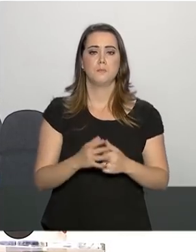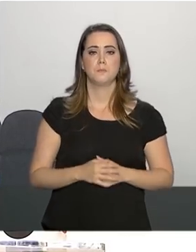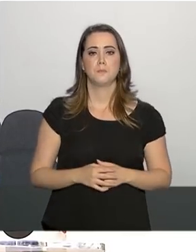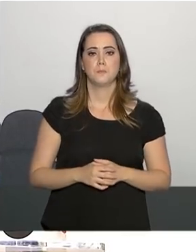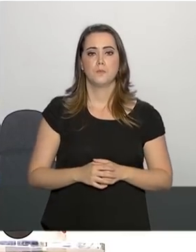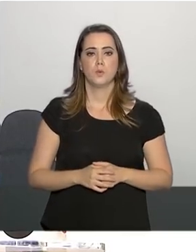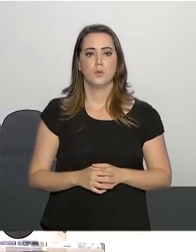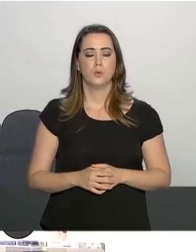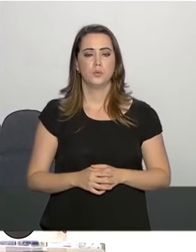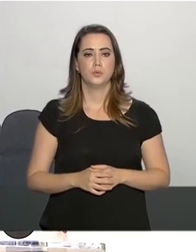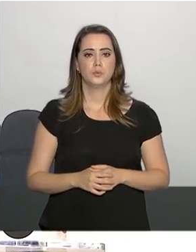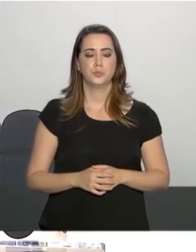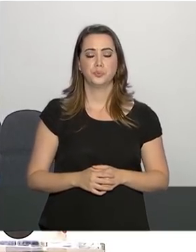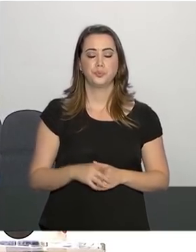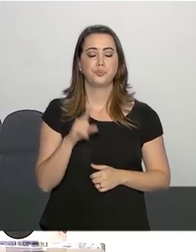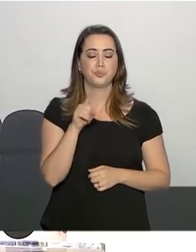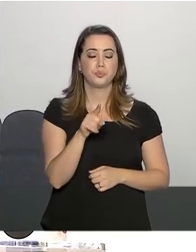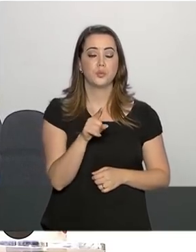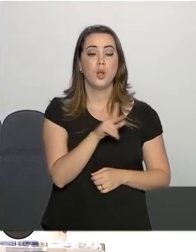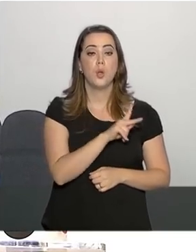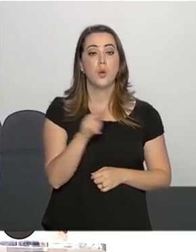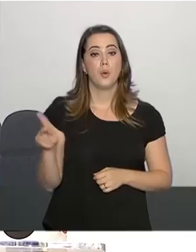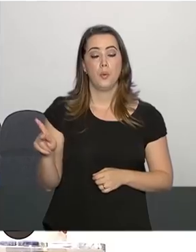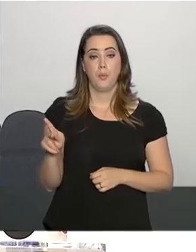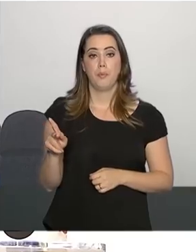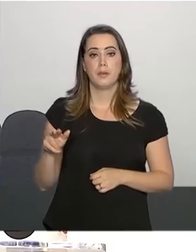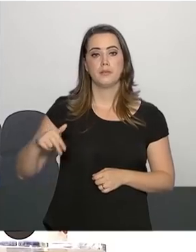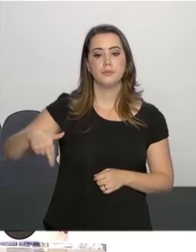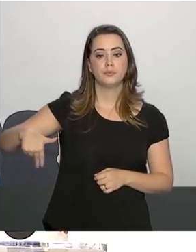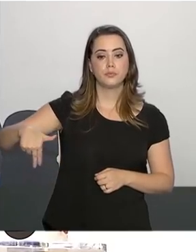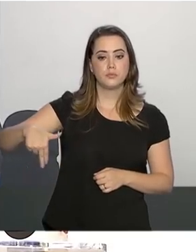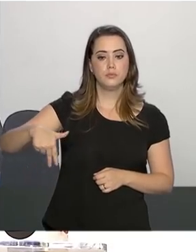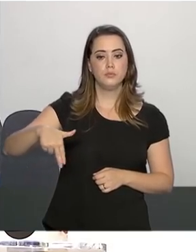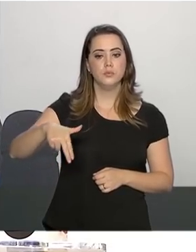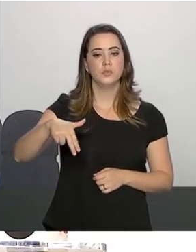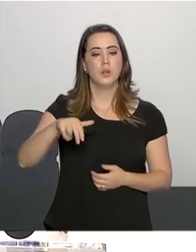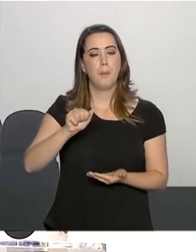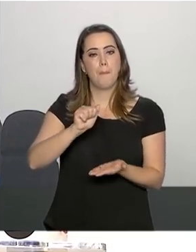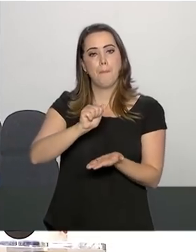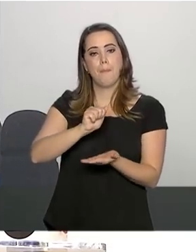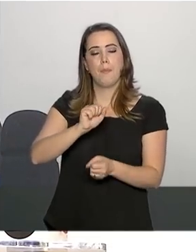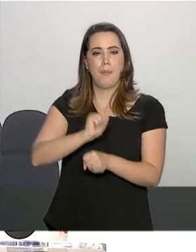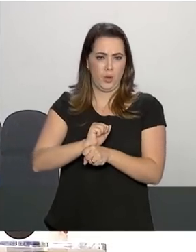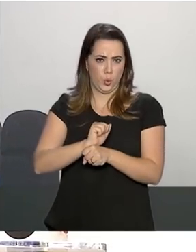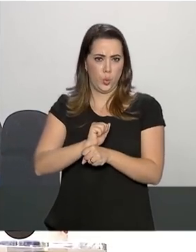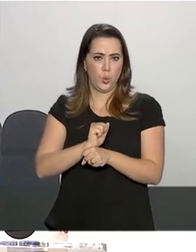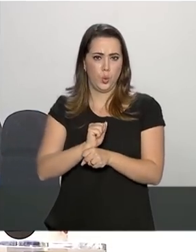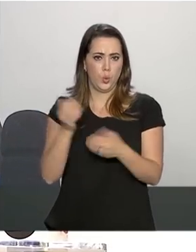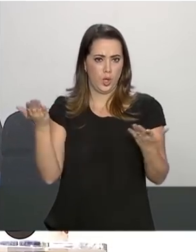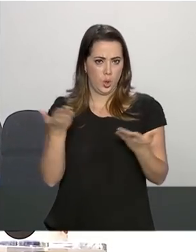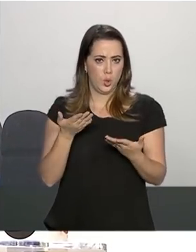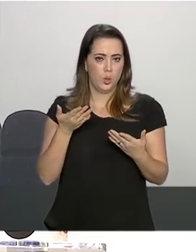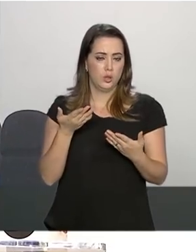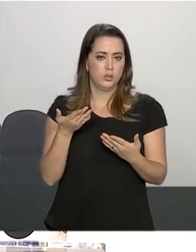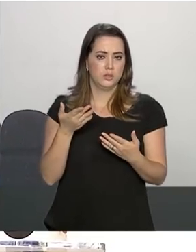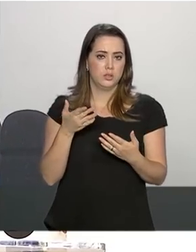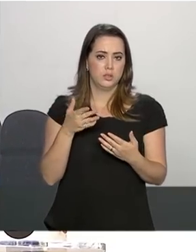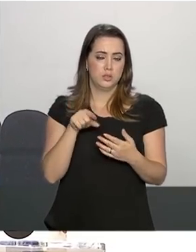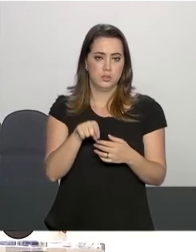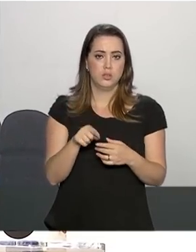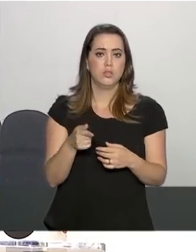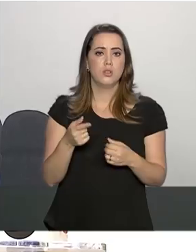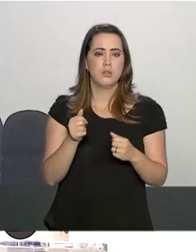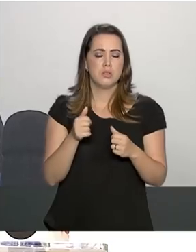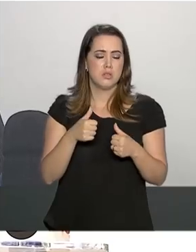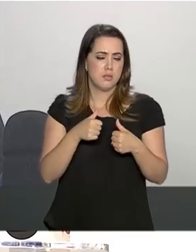General, o presidente estava fazendo caminhadas no corredor e parou quando foi para cuidados semi-intensivos. Ele